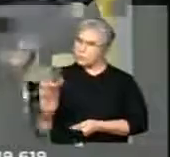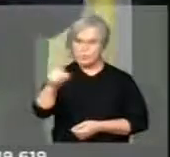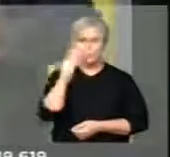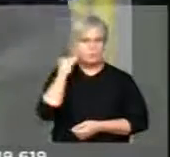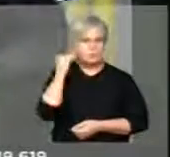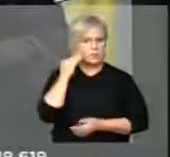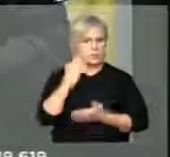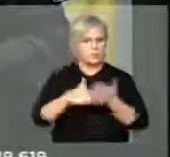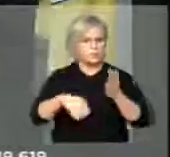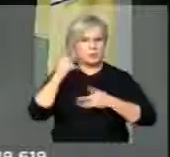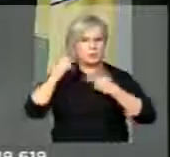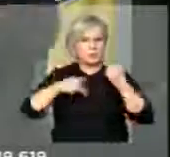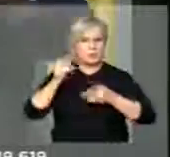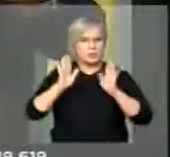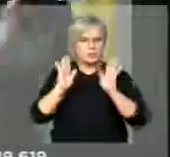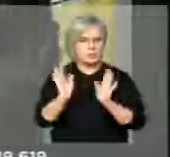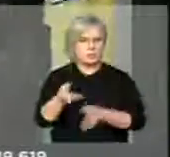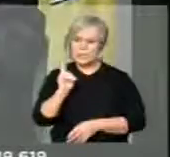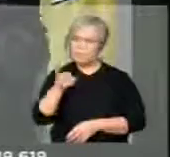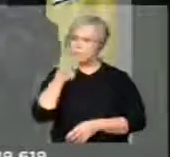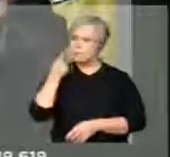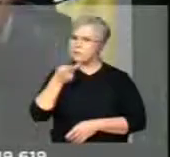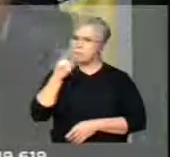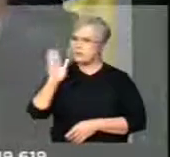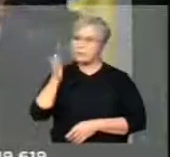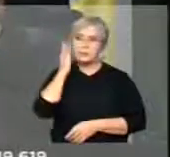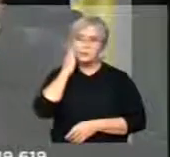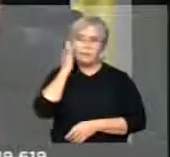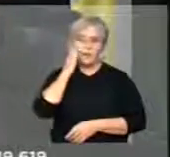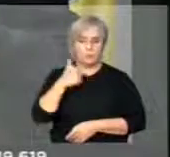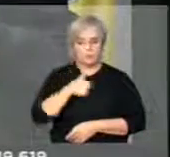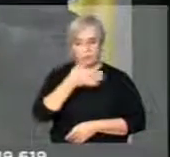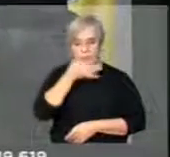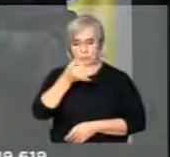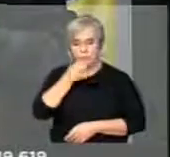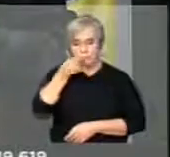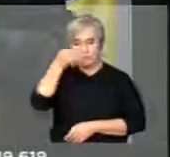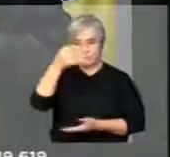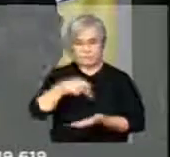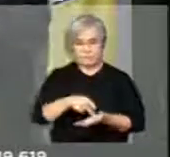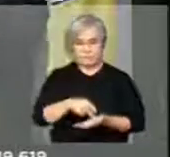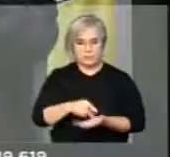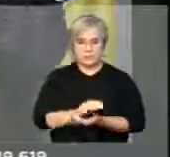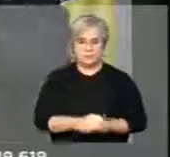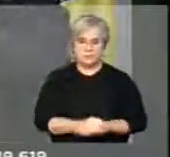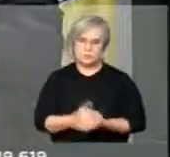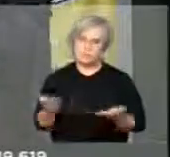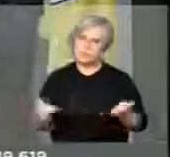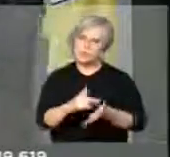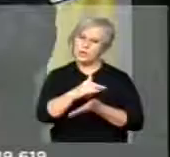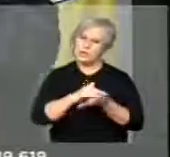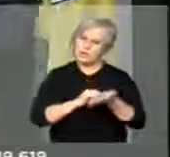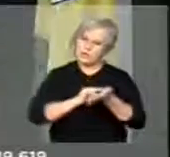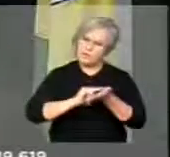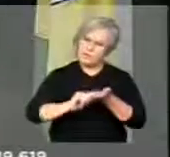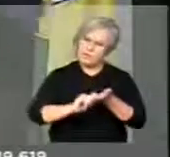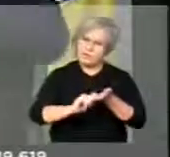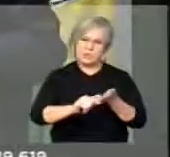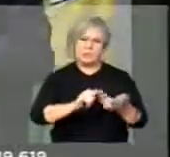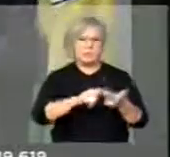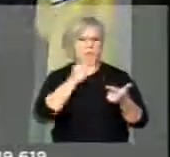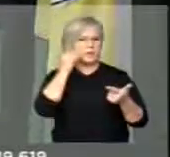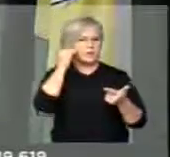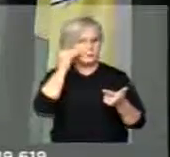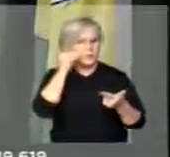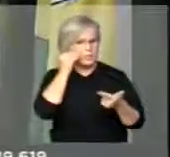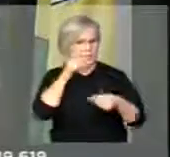são parlamentares atuantes, sempre estão falando e sabem o que eu estou falando. Senhor presidente, então a ficha limpa, uma experiência, o